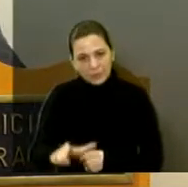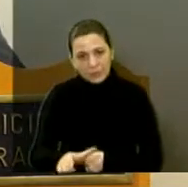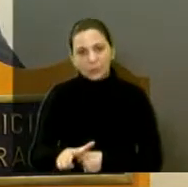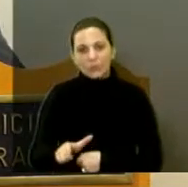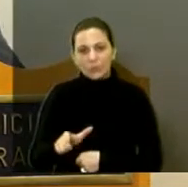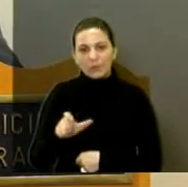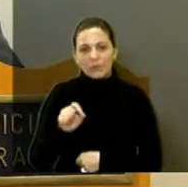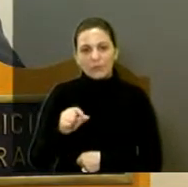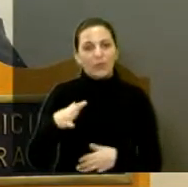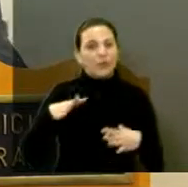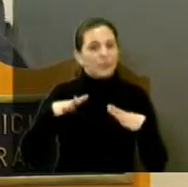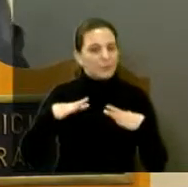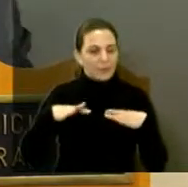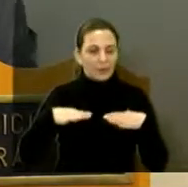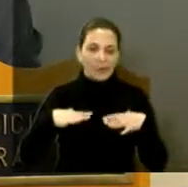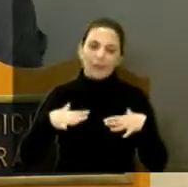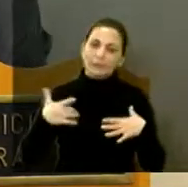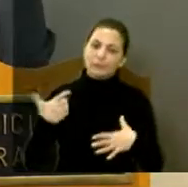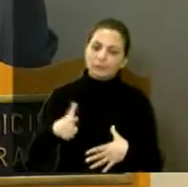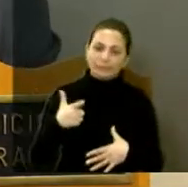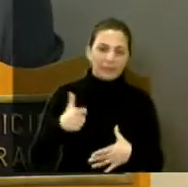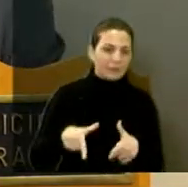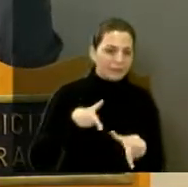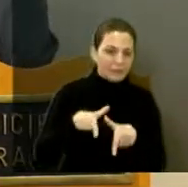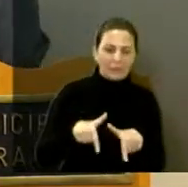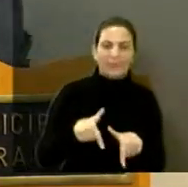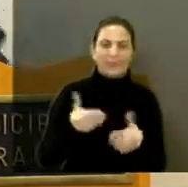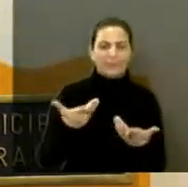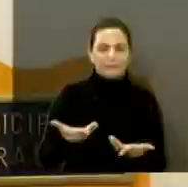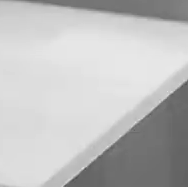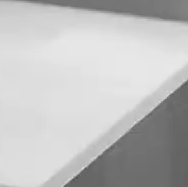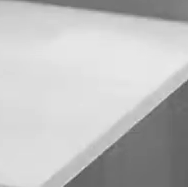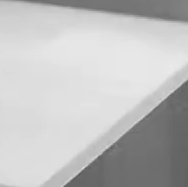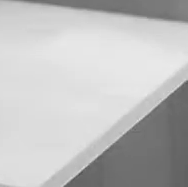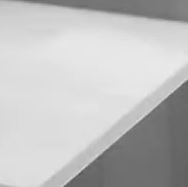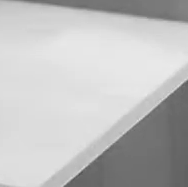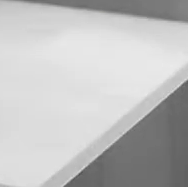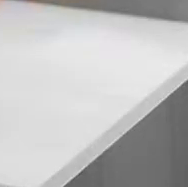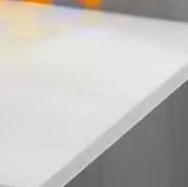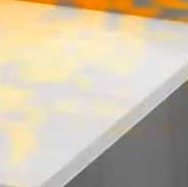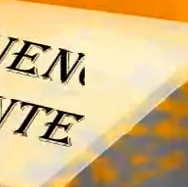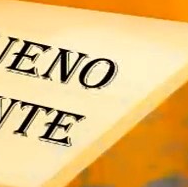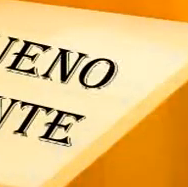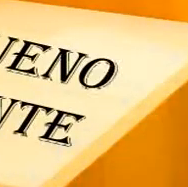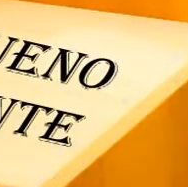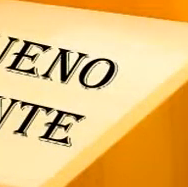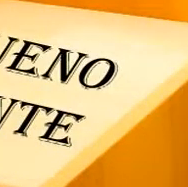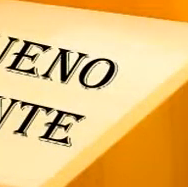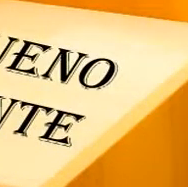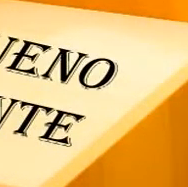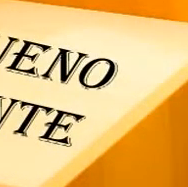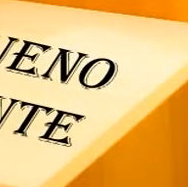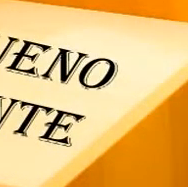está desempregada. Obrigado, Sr. Presidente. E assim ficou pronto. E